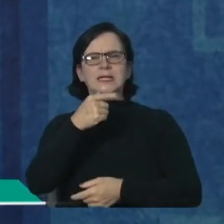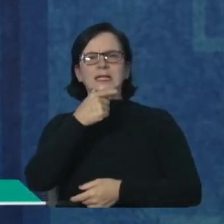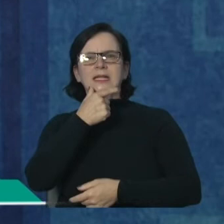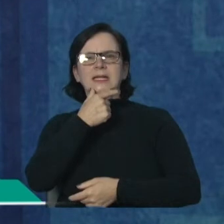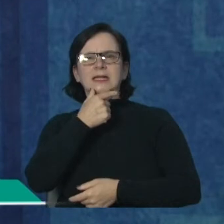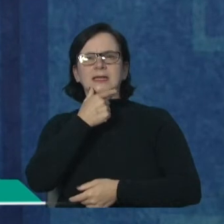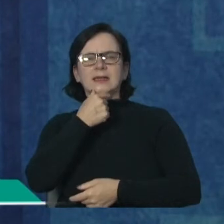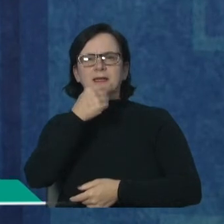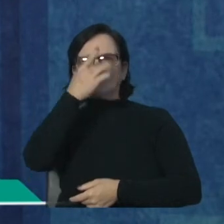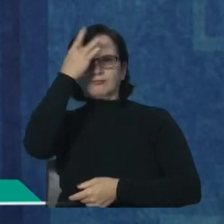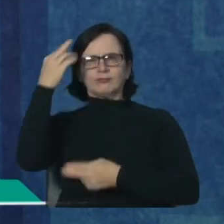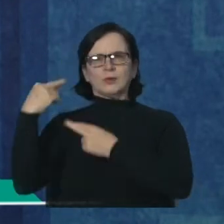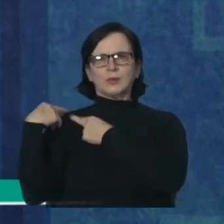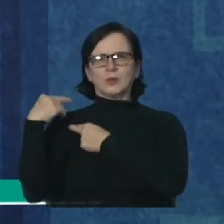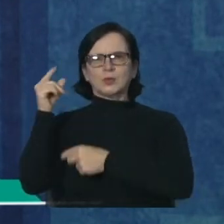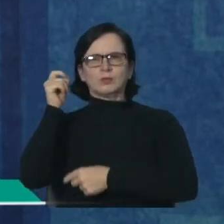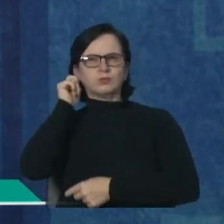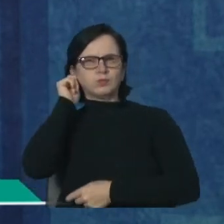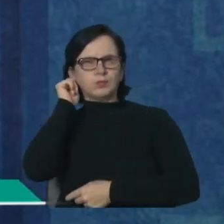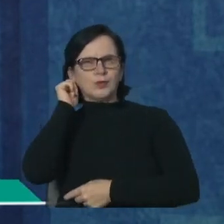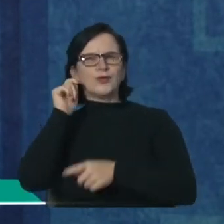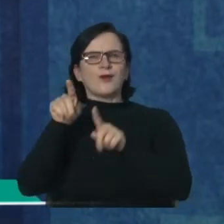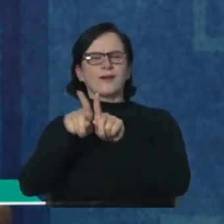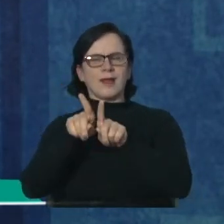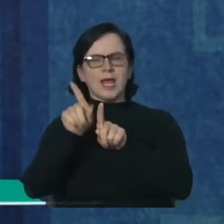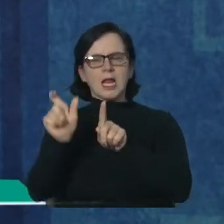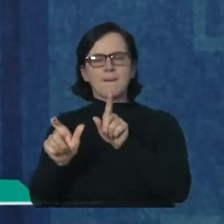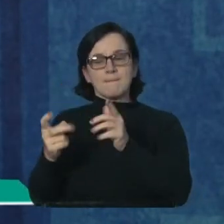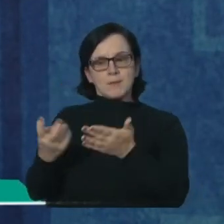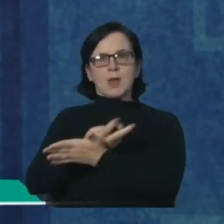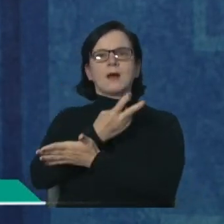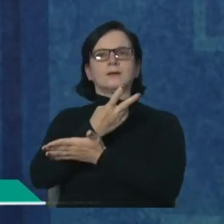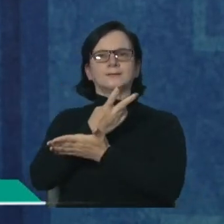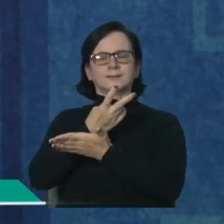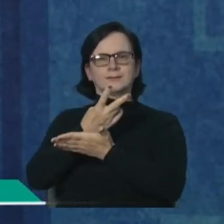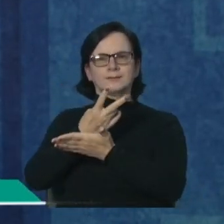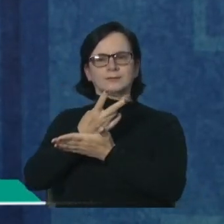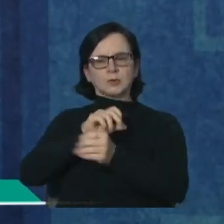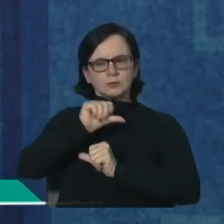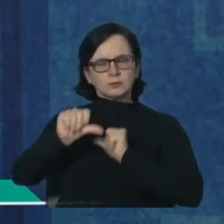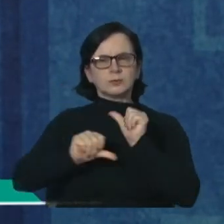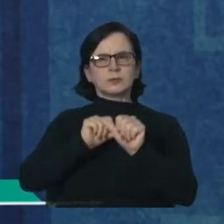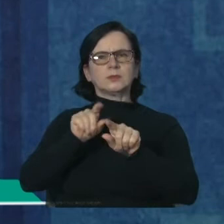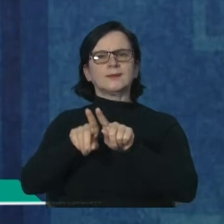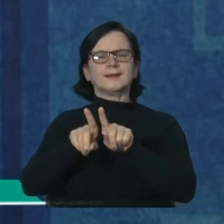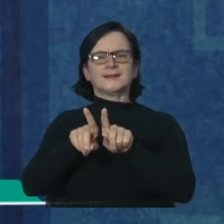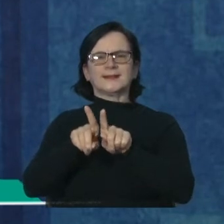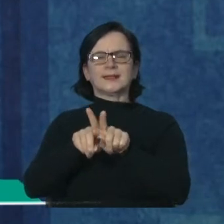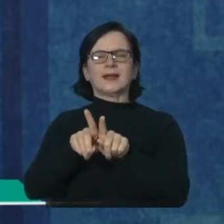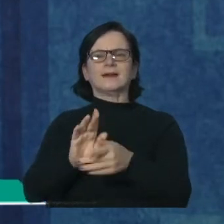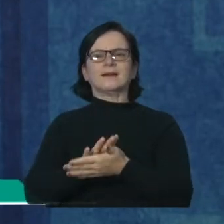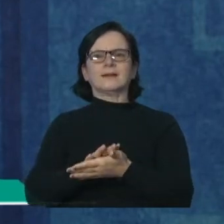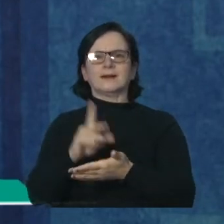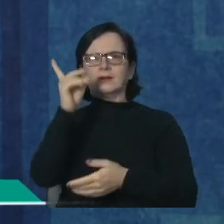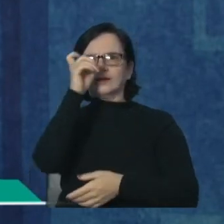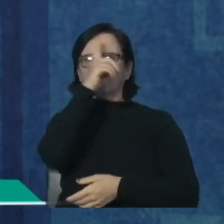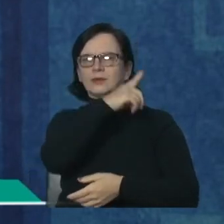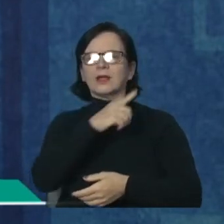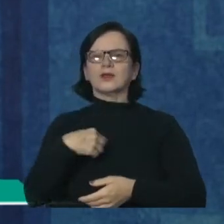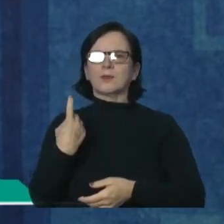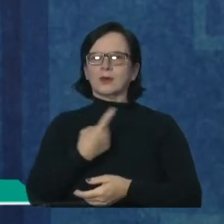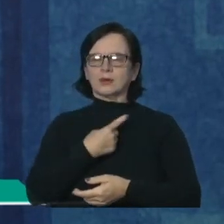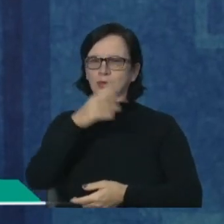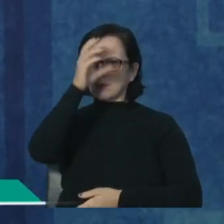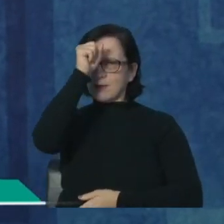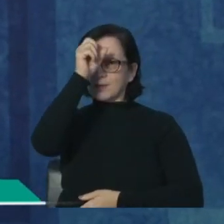quando jovem a gente sabe que é difícil, a dificuldade de interpretar tudo que é colocado para a gente, mas é um aprendizado para